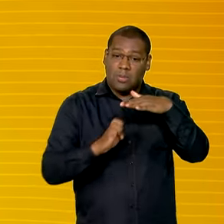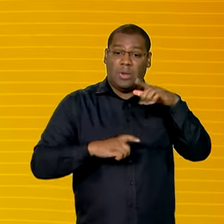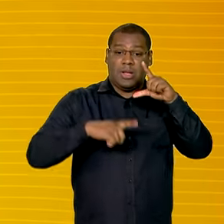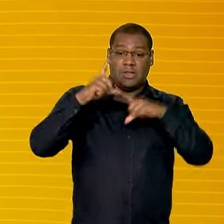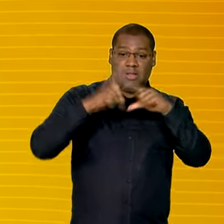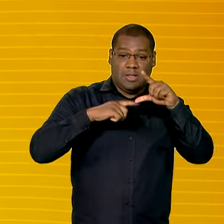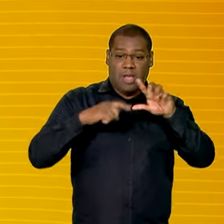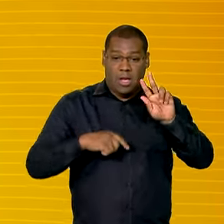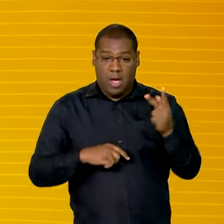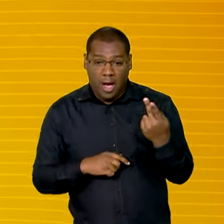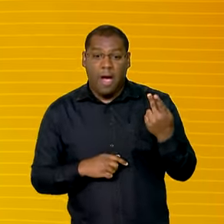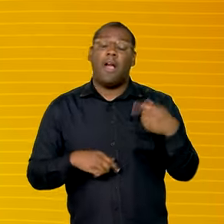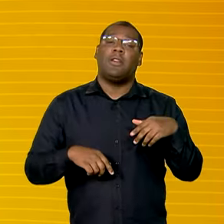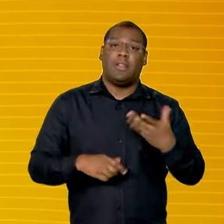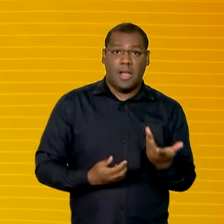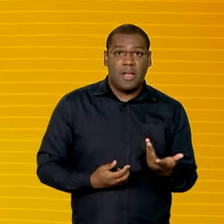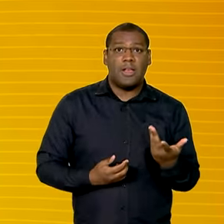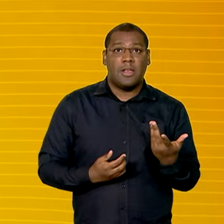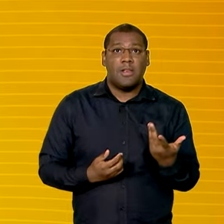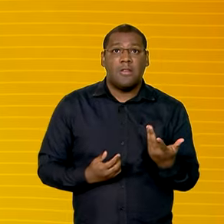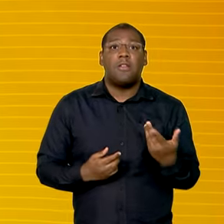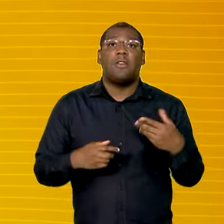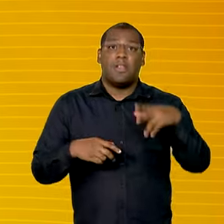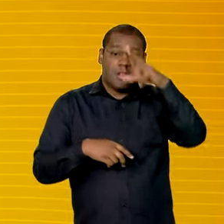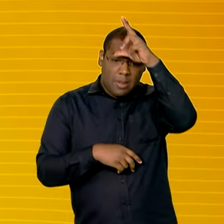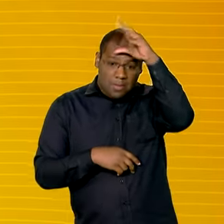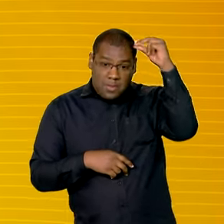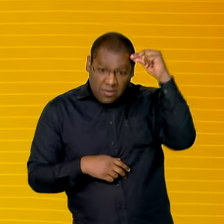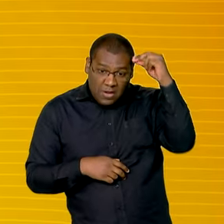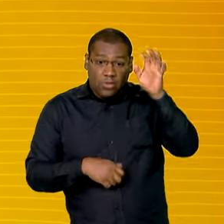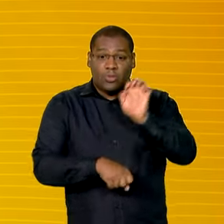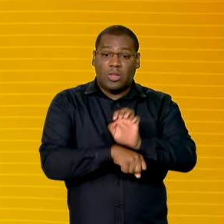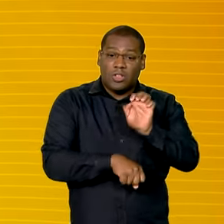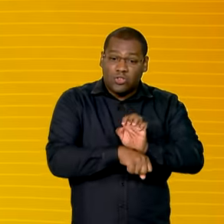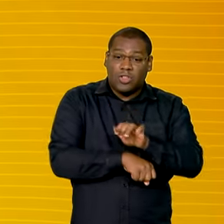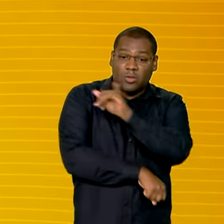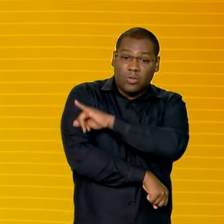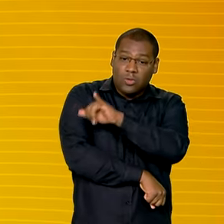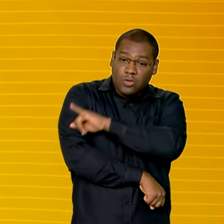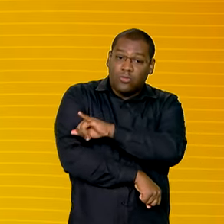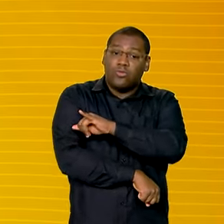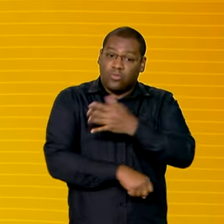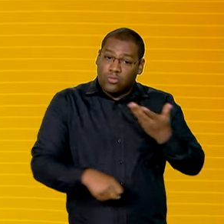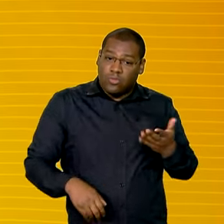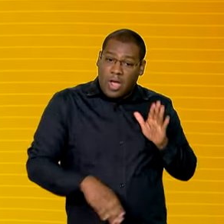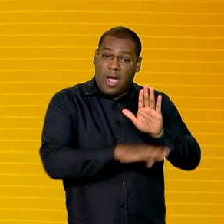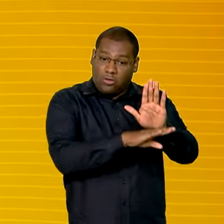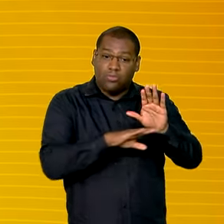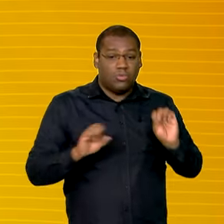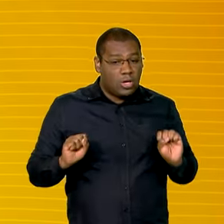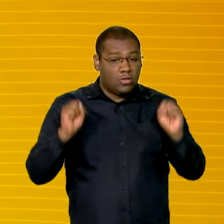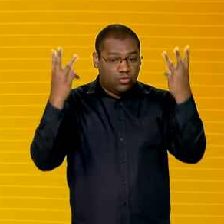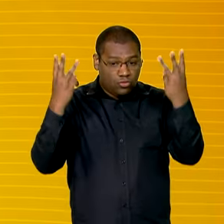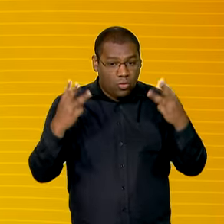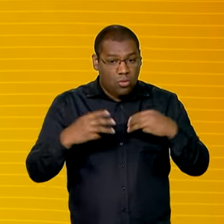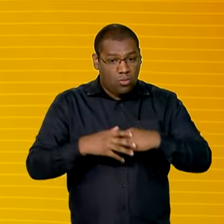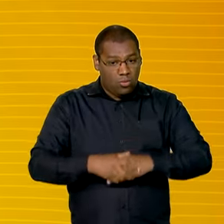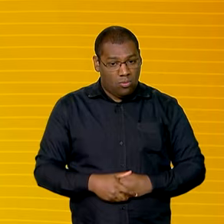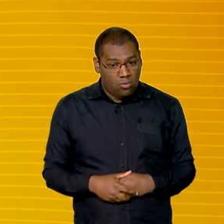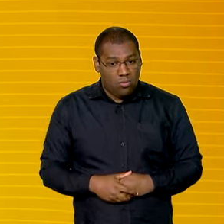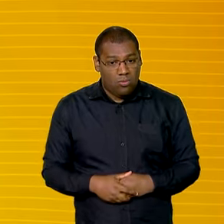e gerou um enorme movimento positivo para turismo e para a atividade econômica do Rio. Mas